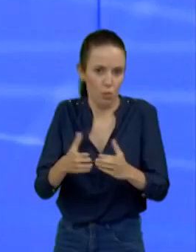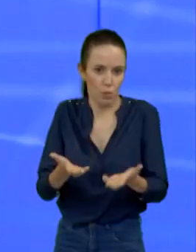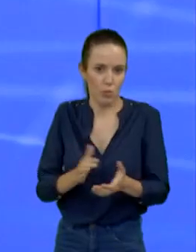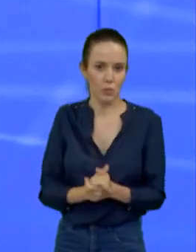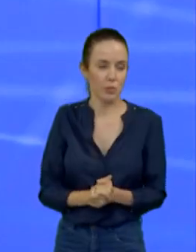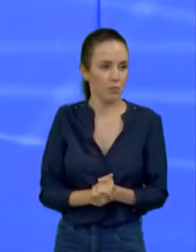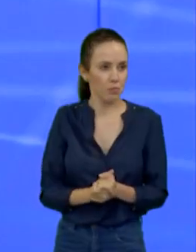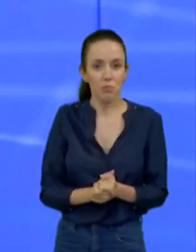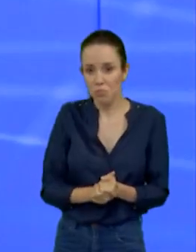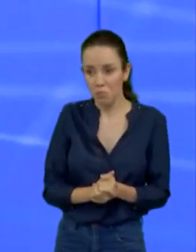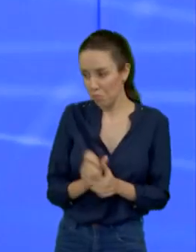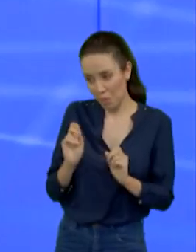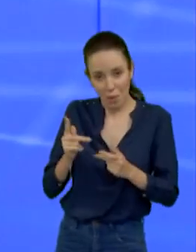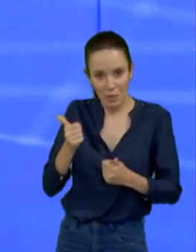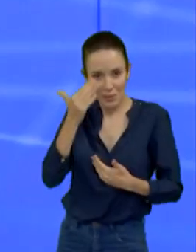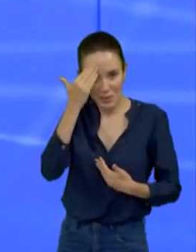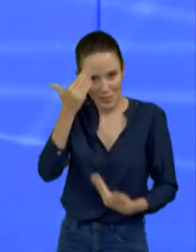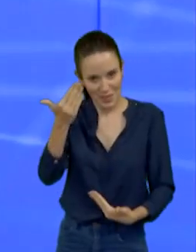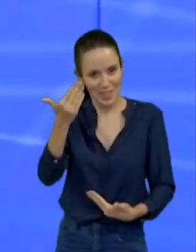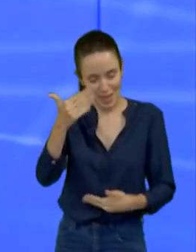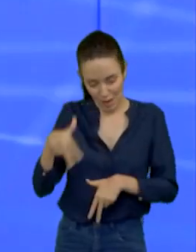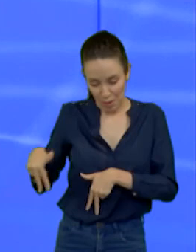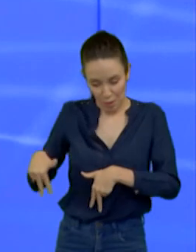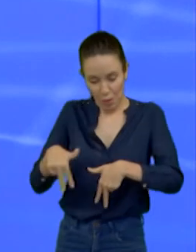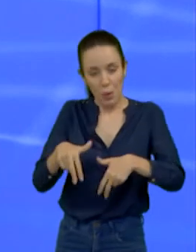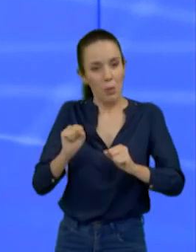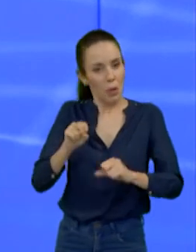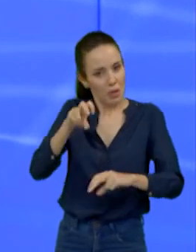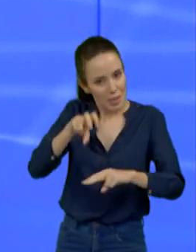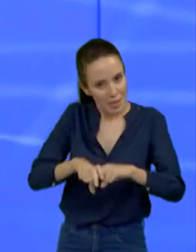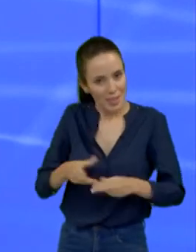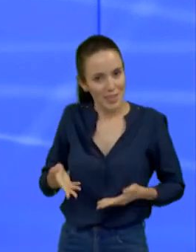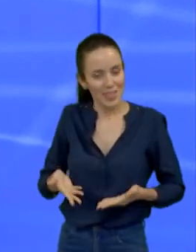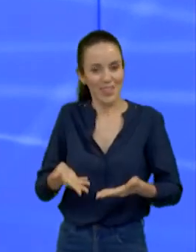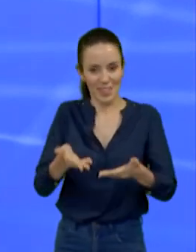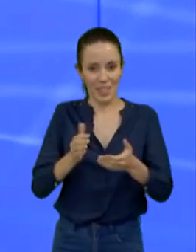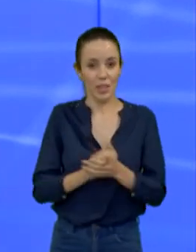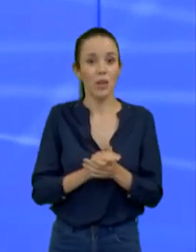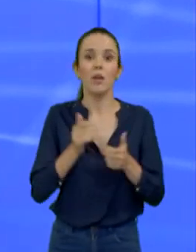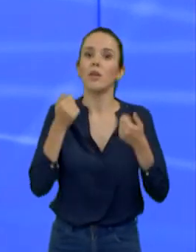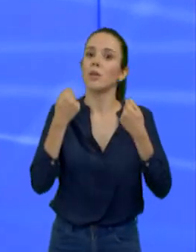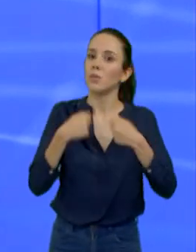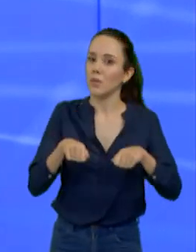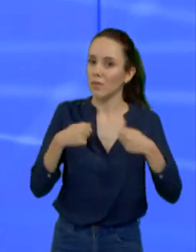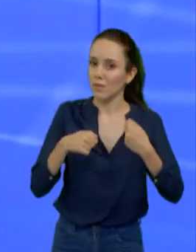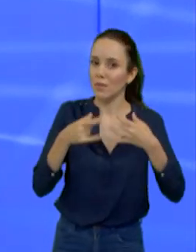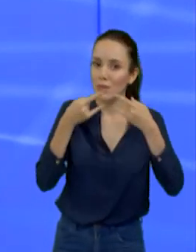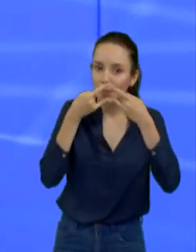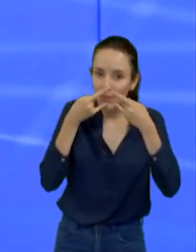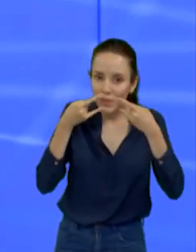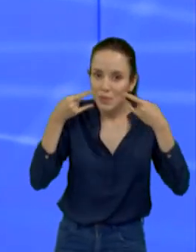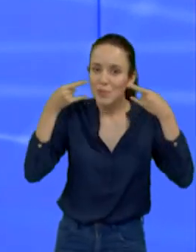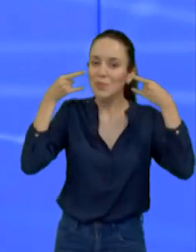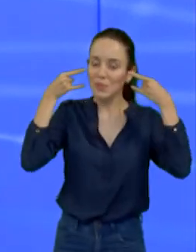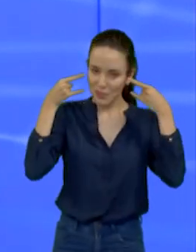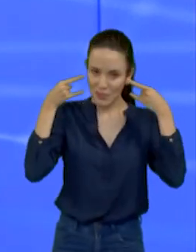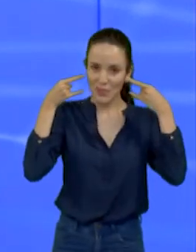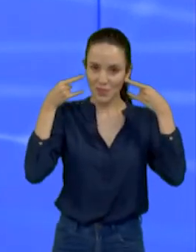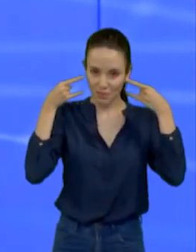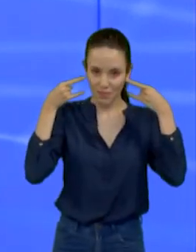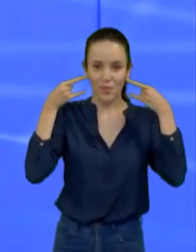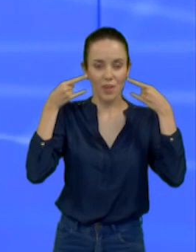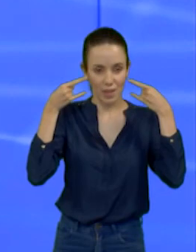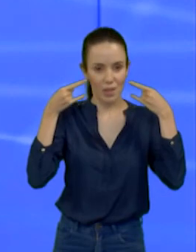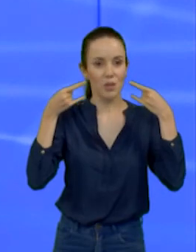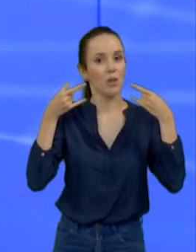Ok, candidato. Muito obrigado. Peço que os candidatos retornem, então, aos seus lugares com as máscaras devidamente em suas posições. Assim,